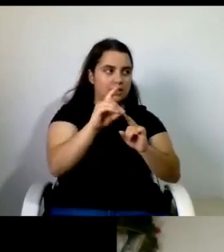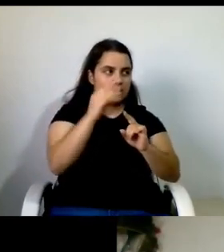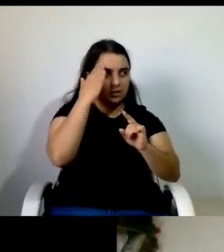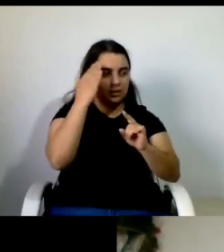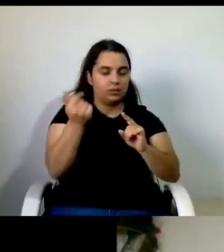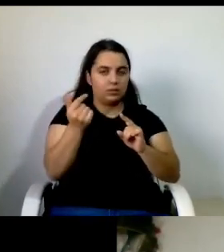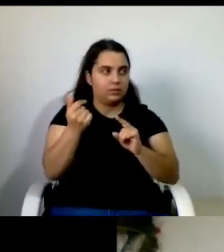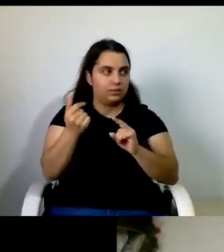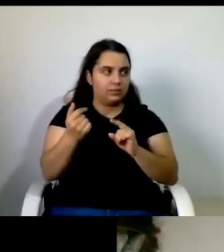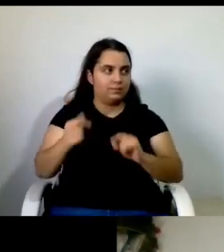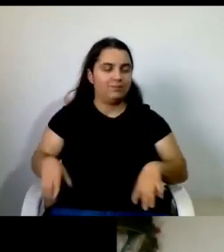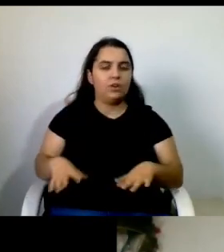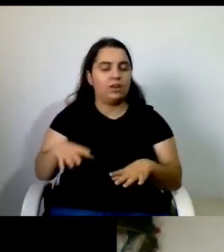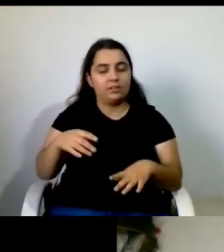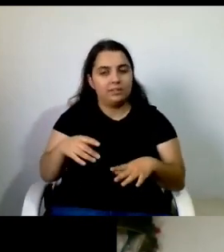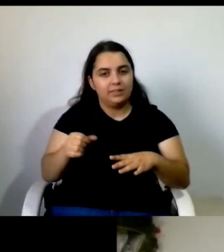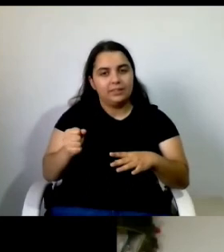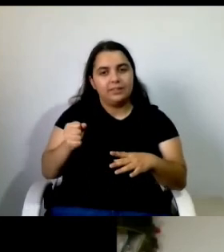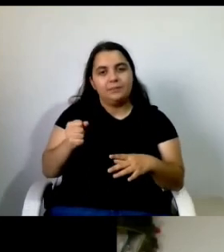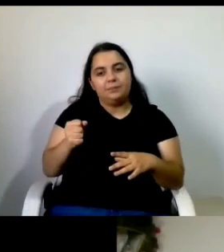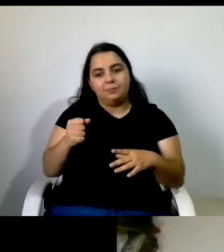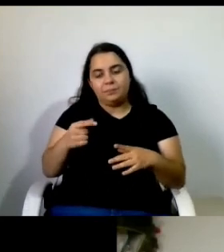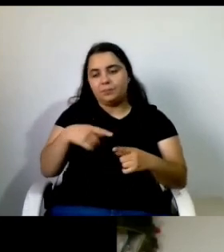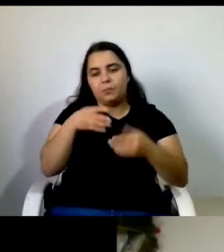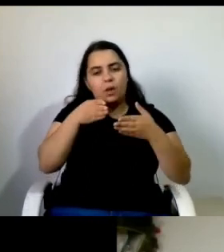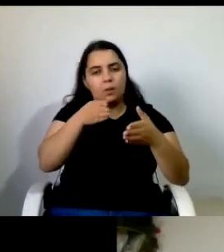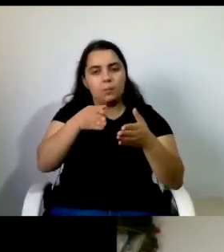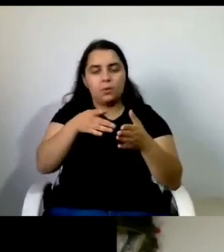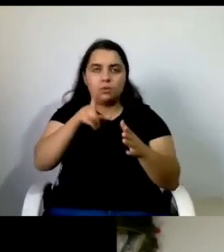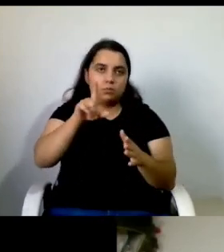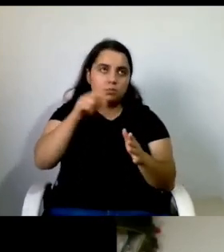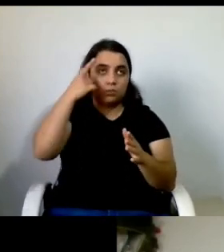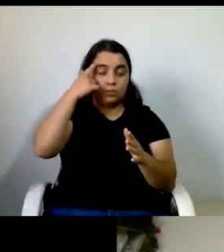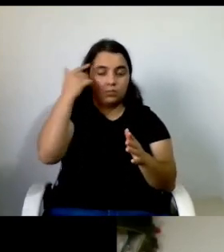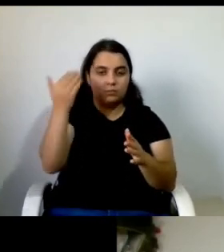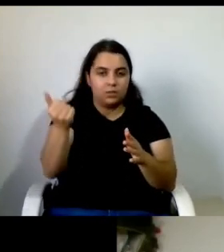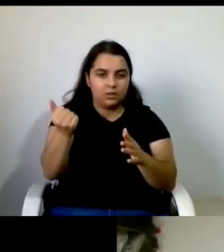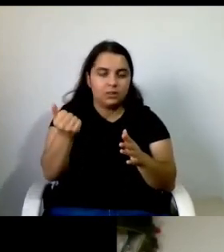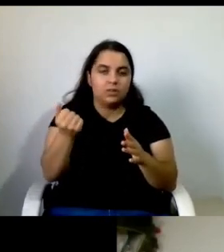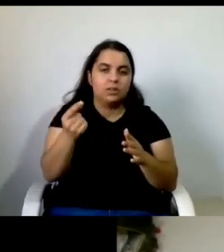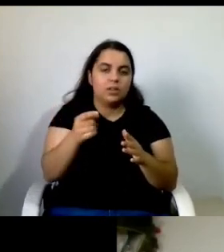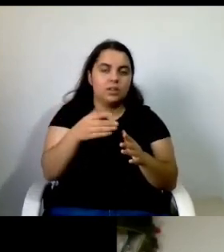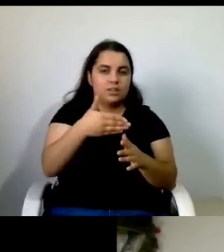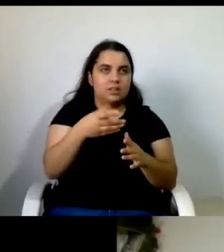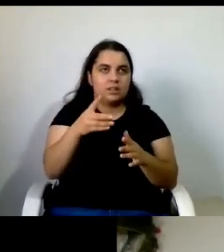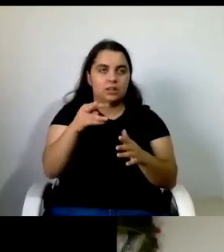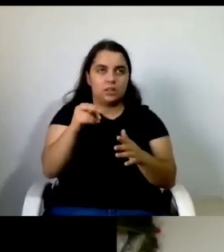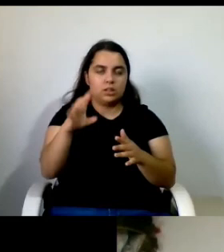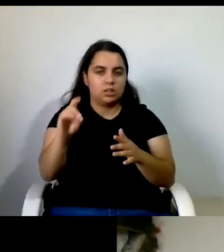não dão unicamente apoio a pessoas com deficiência intelectual das 736 pessoas apoiadas